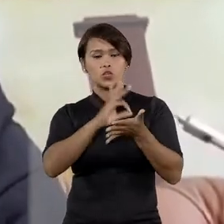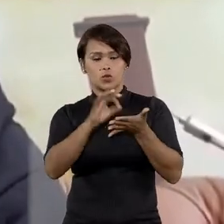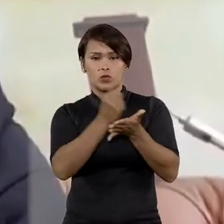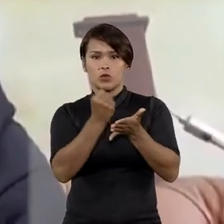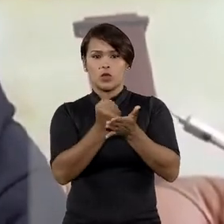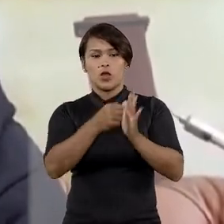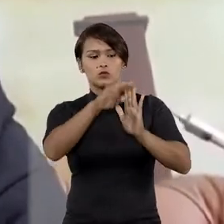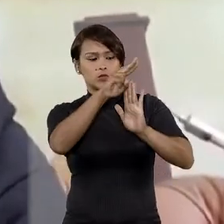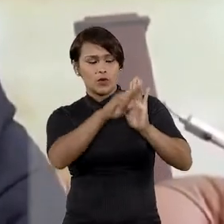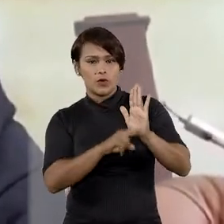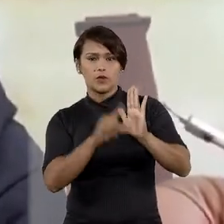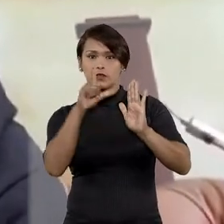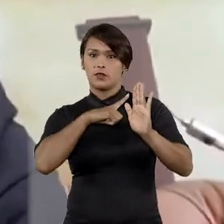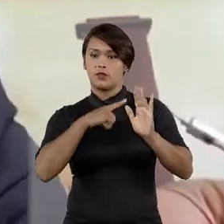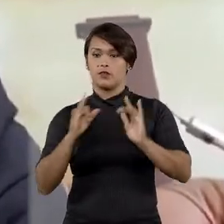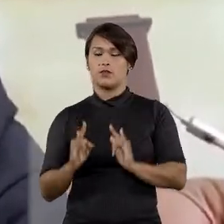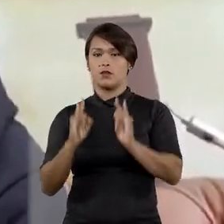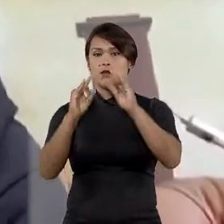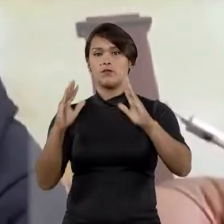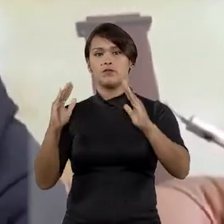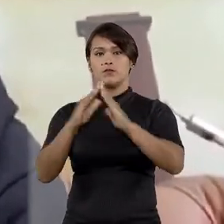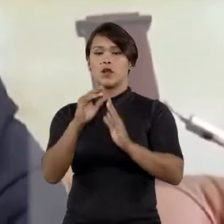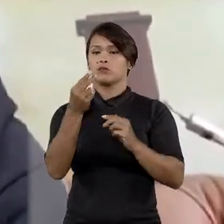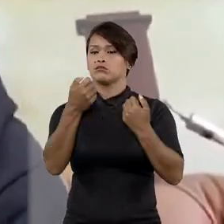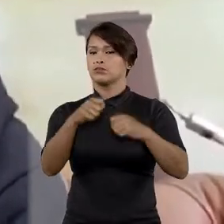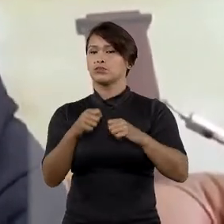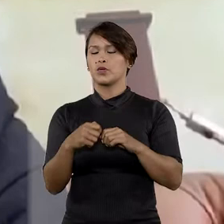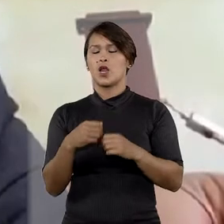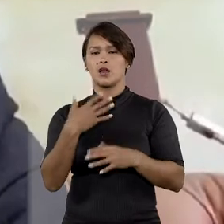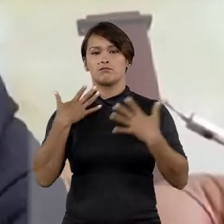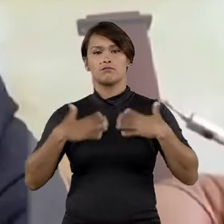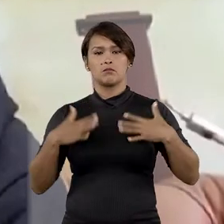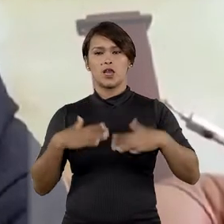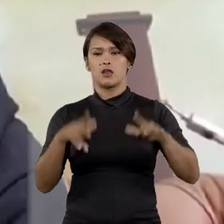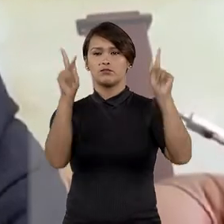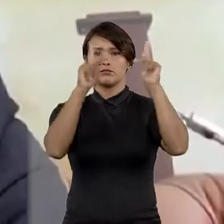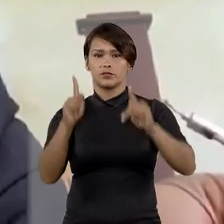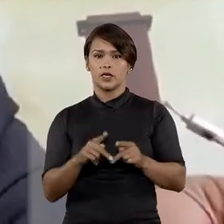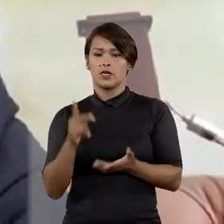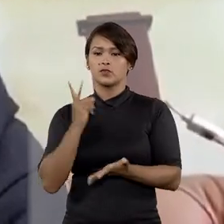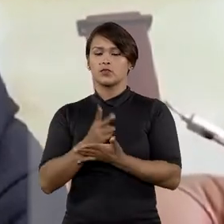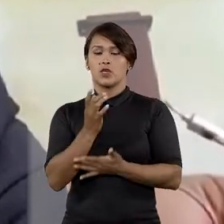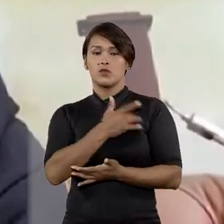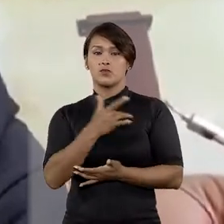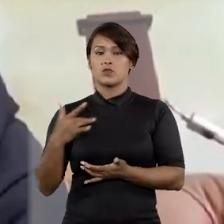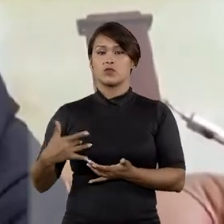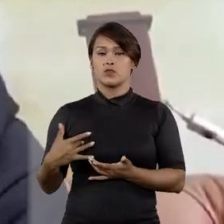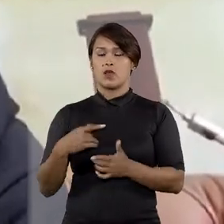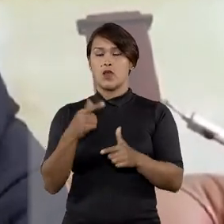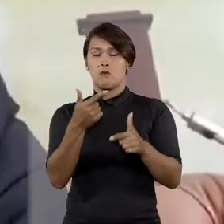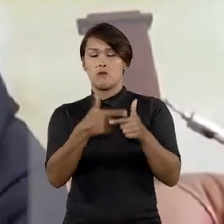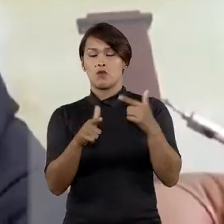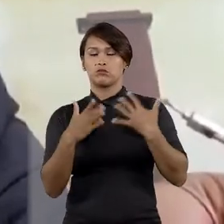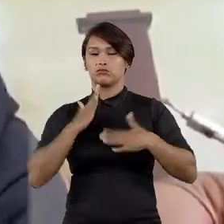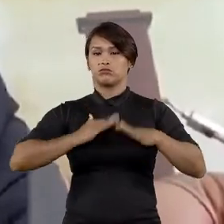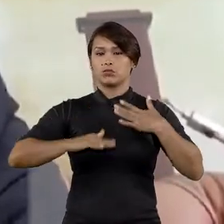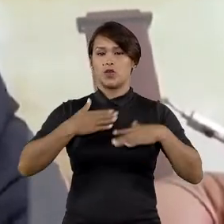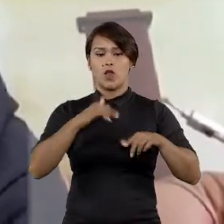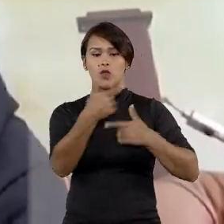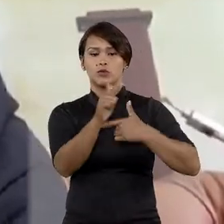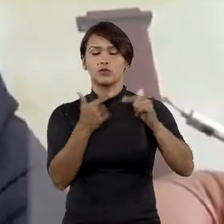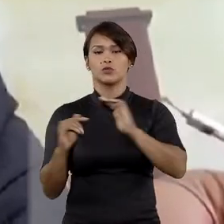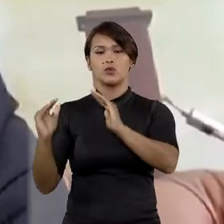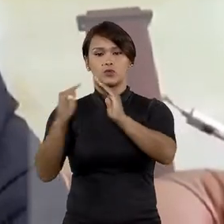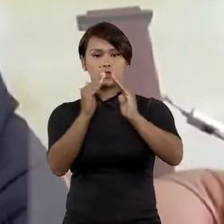atribui a este imóvel e desde que não cause desassossego, insegurança, insalubridade ou incomodidade